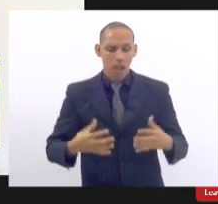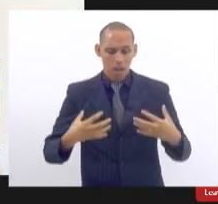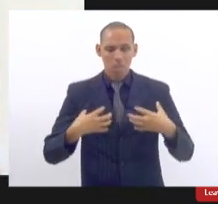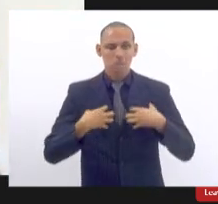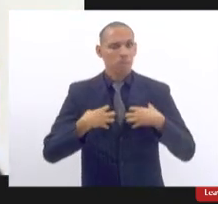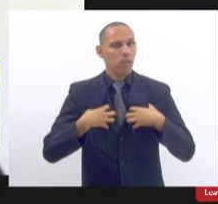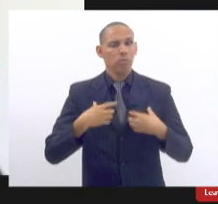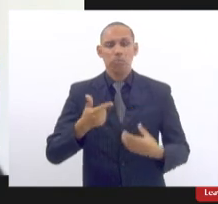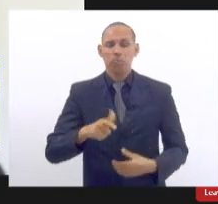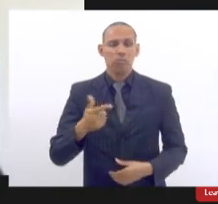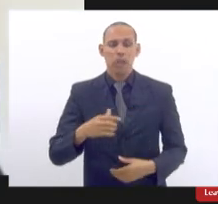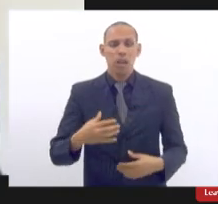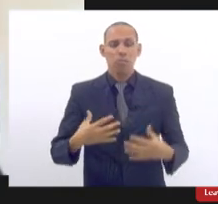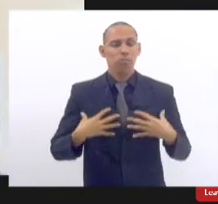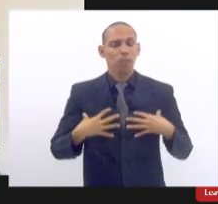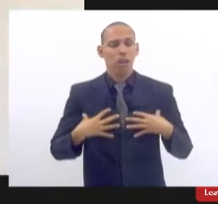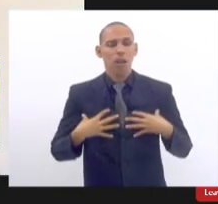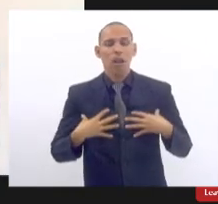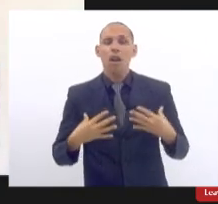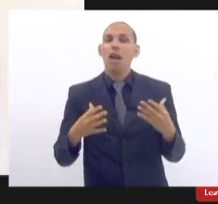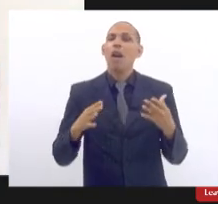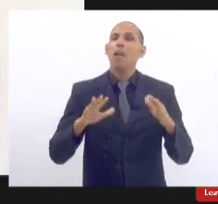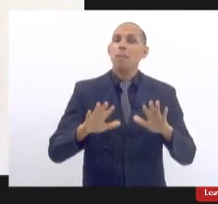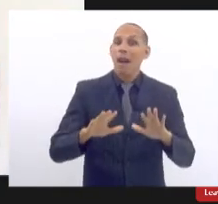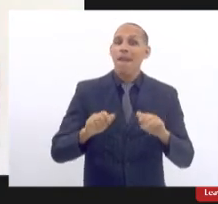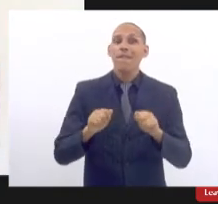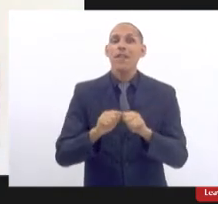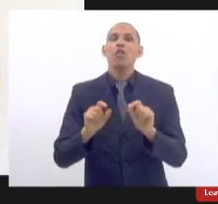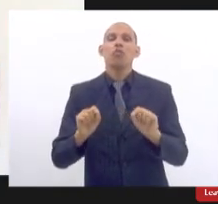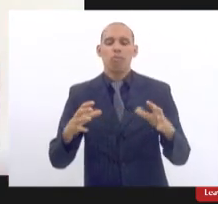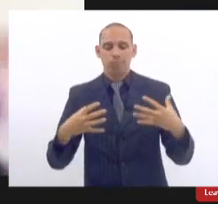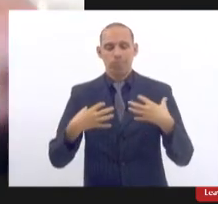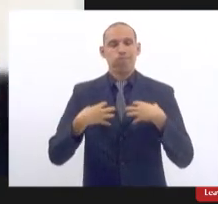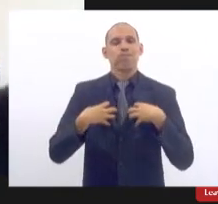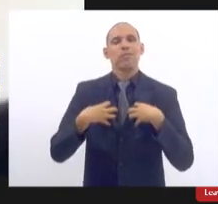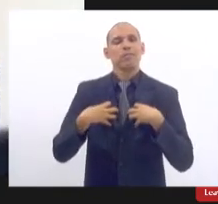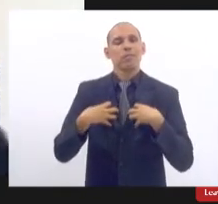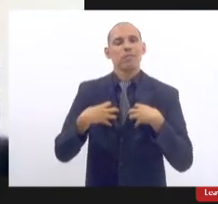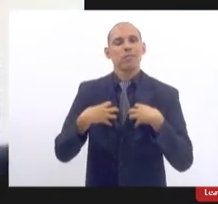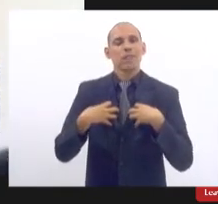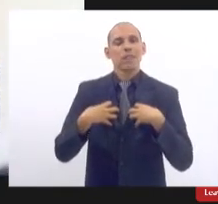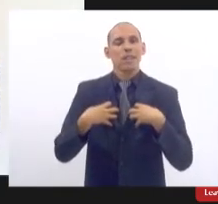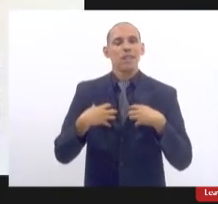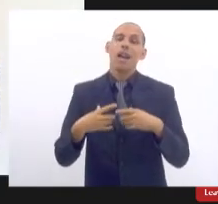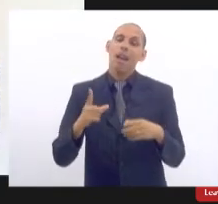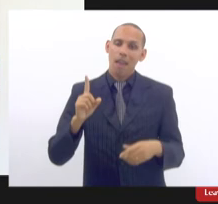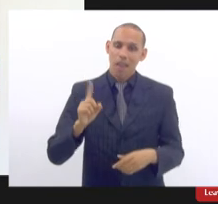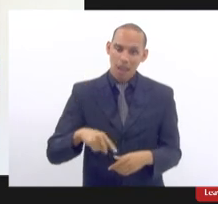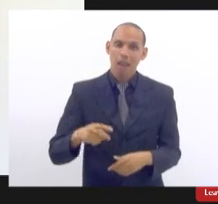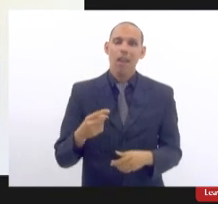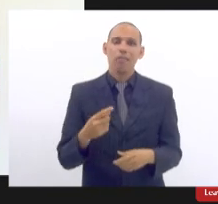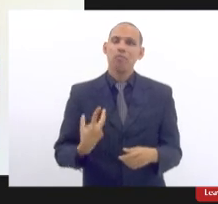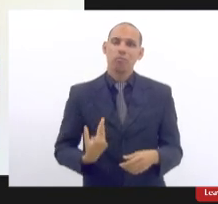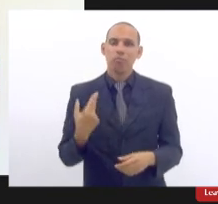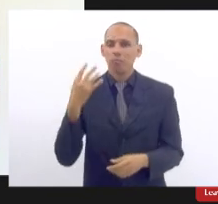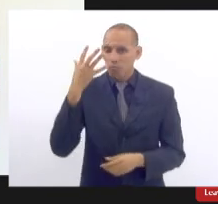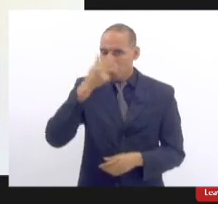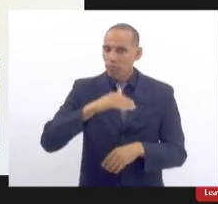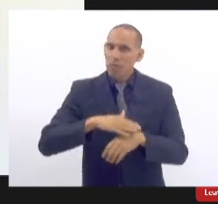que só podem ser feitas muitas vezes com implantes de mama além da cirurgia estética então